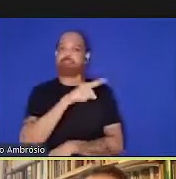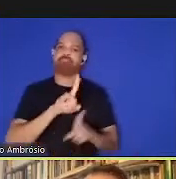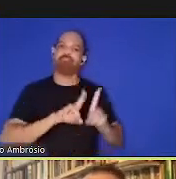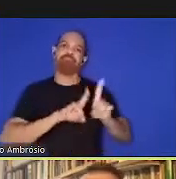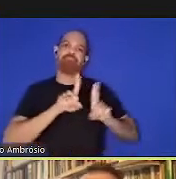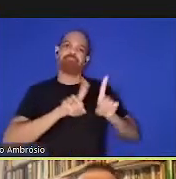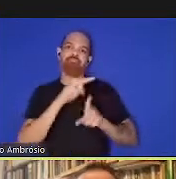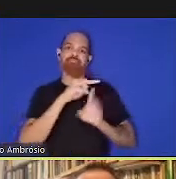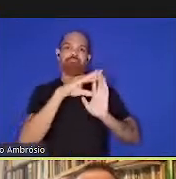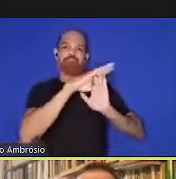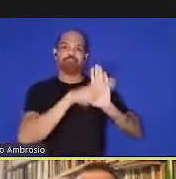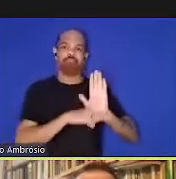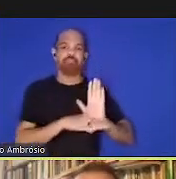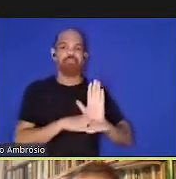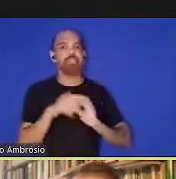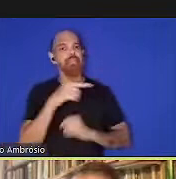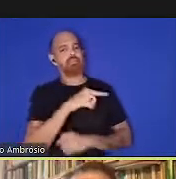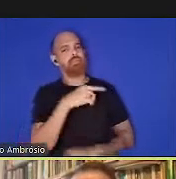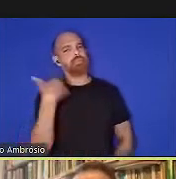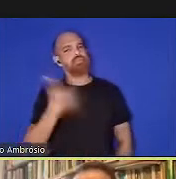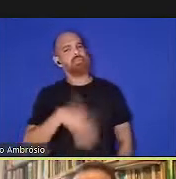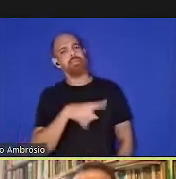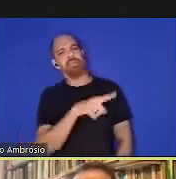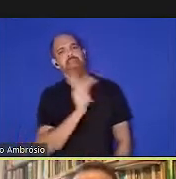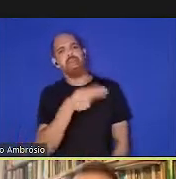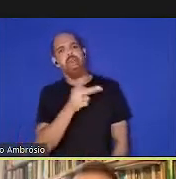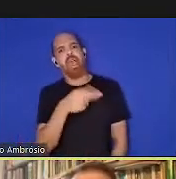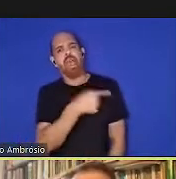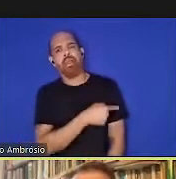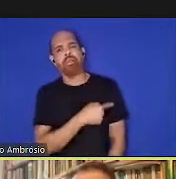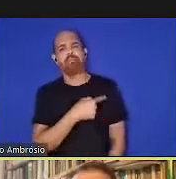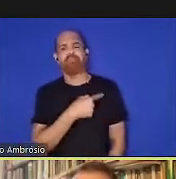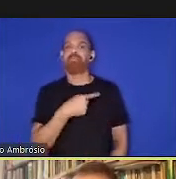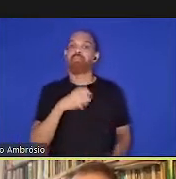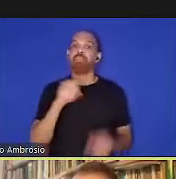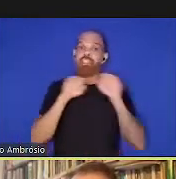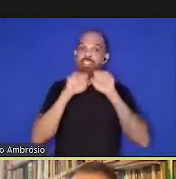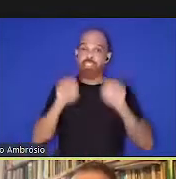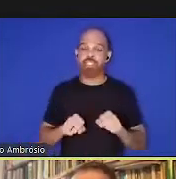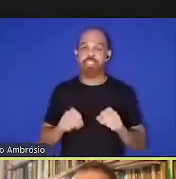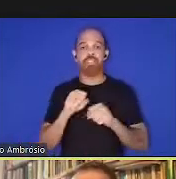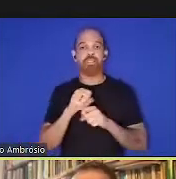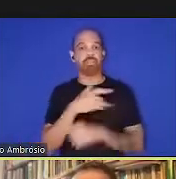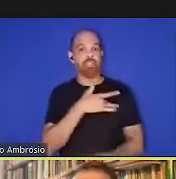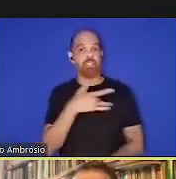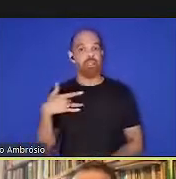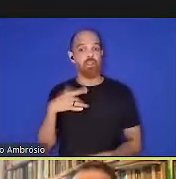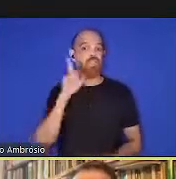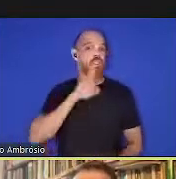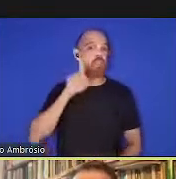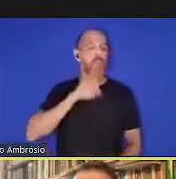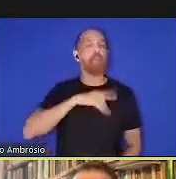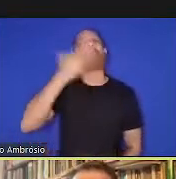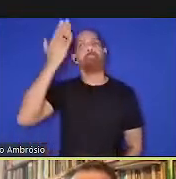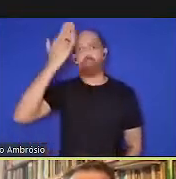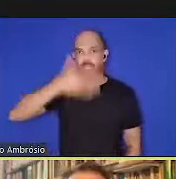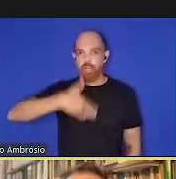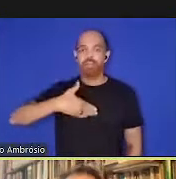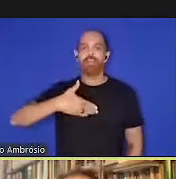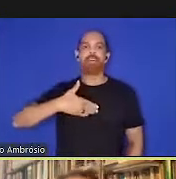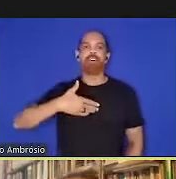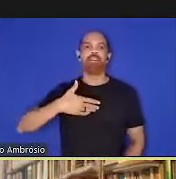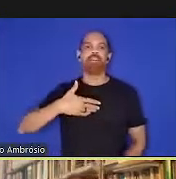Como uma métrica pode estar errada? Os sistemas de saúde dos Estados Unidos provaram que